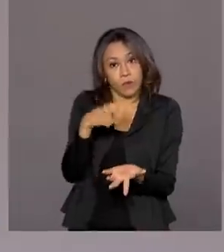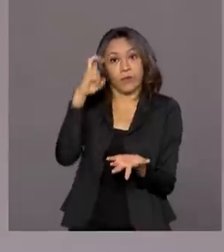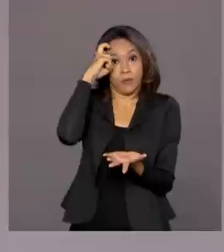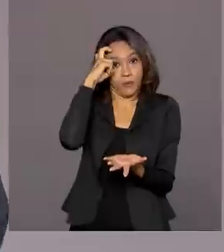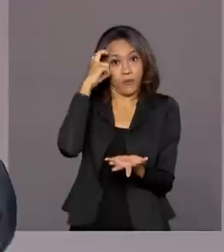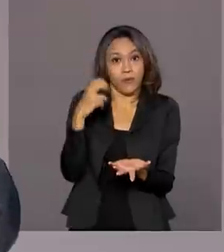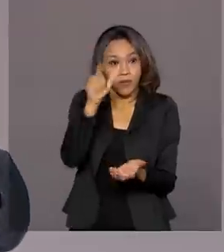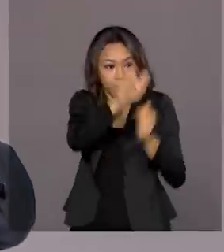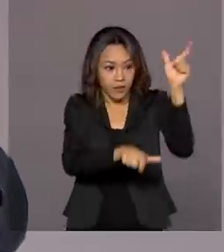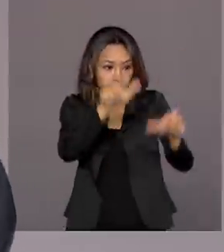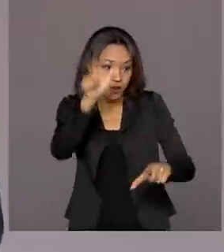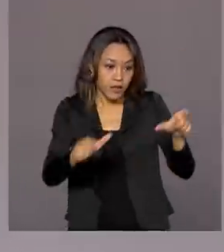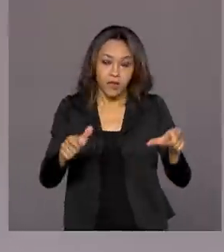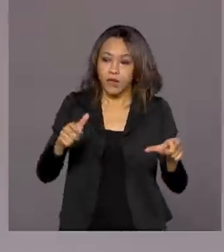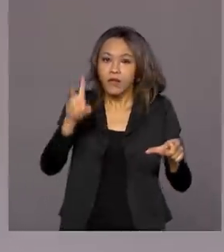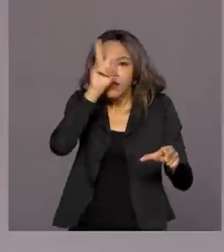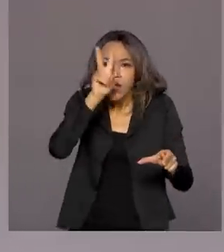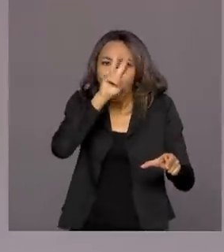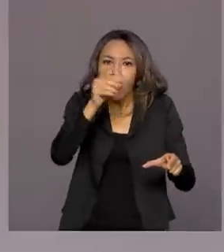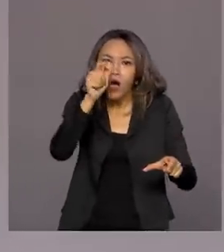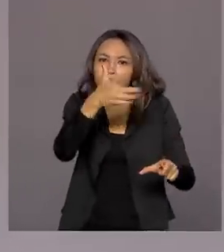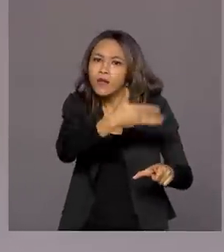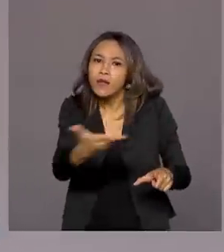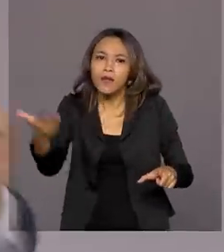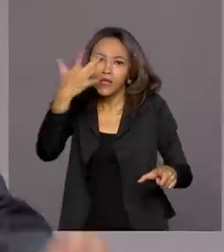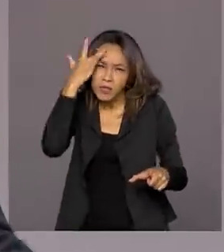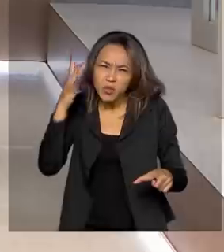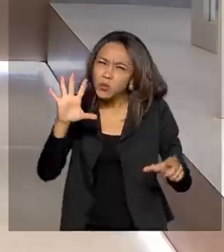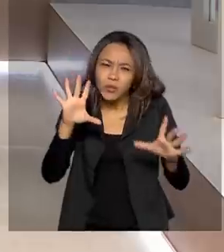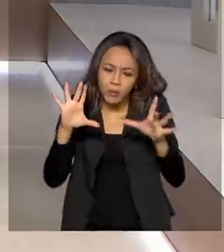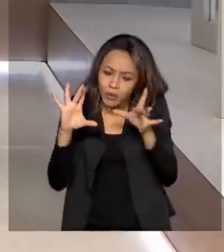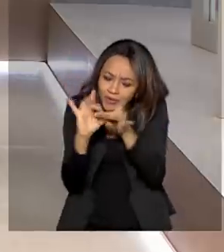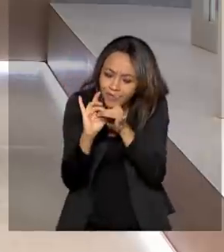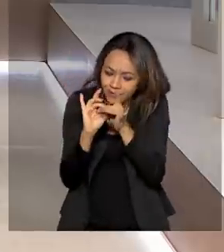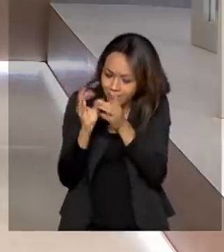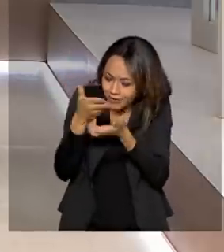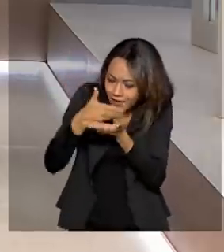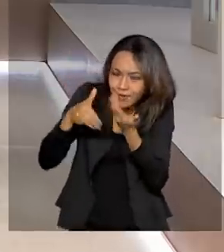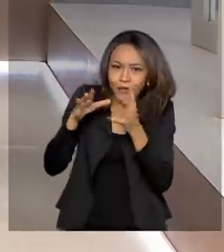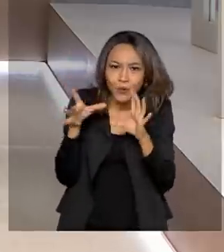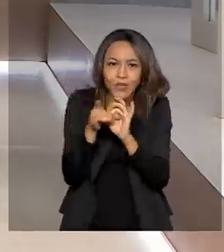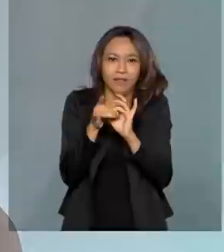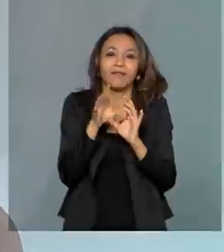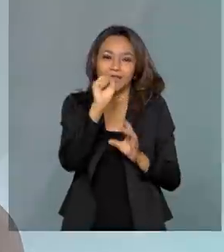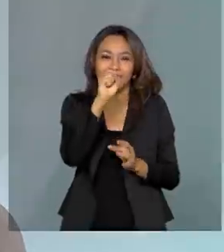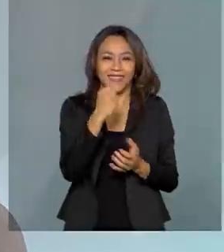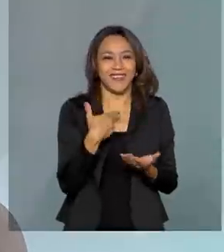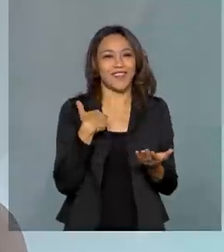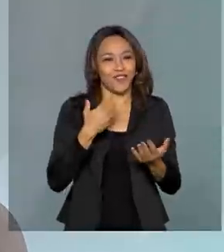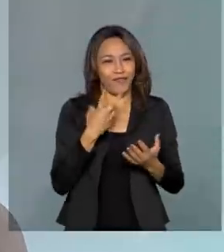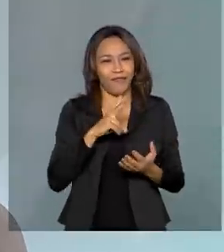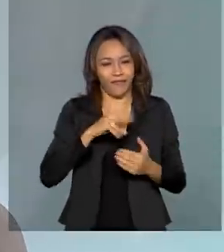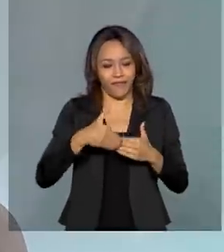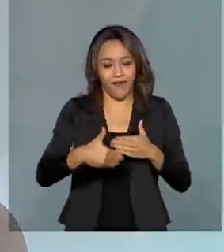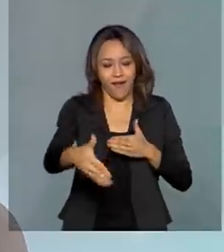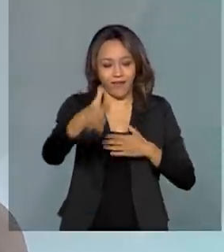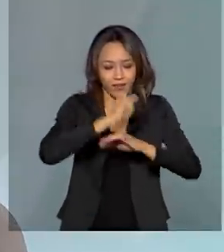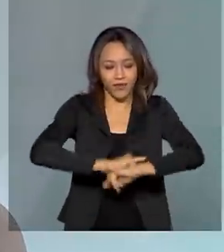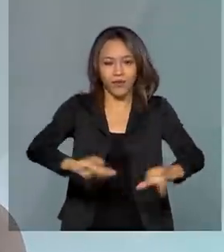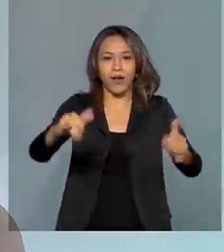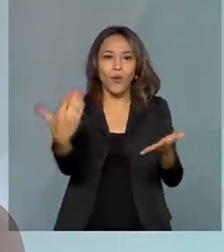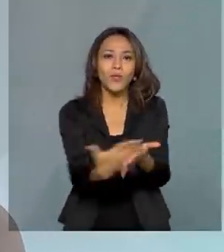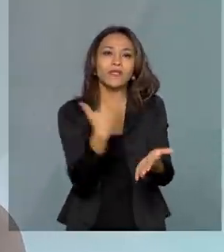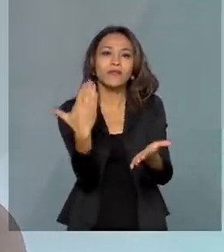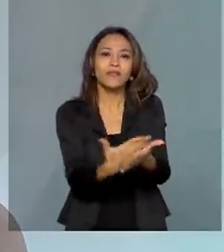história das pessoas. Tudo está muito interligado, não é isso, presidente? Sim. Lançaremos um guia de sinalização super